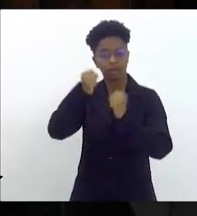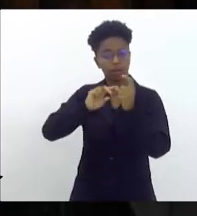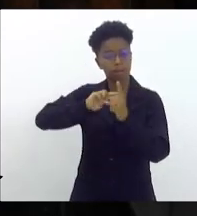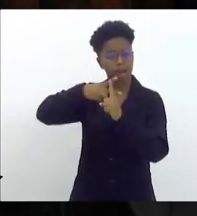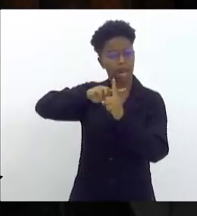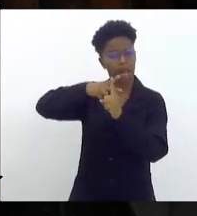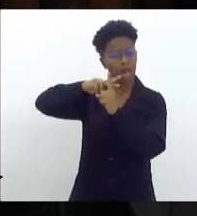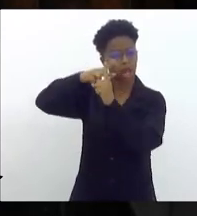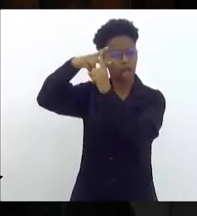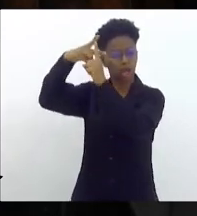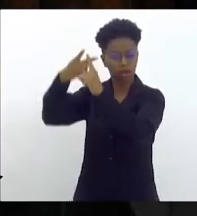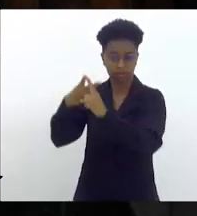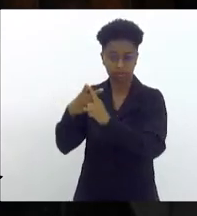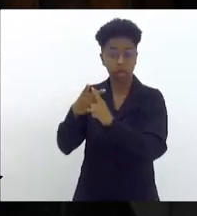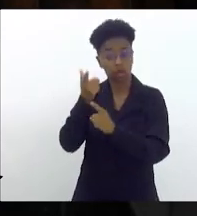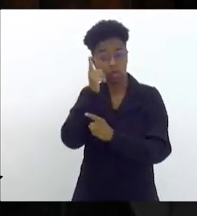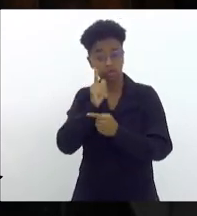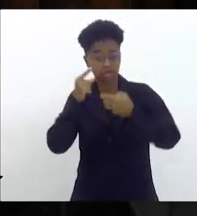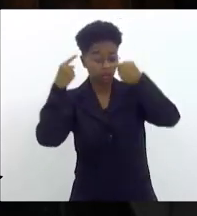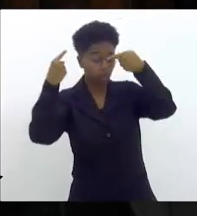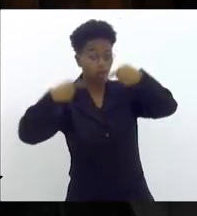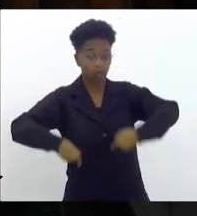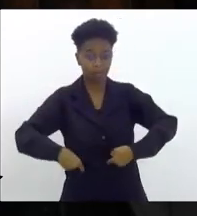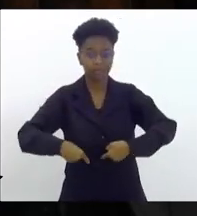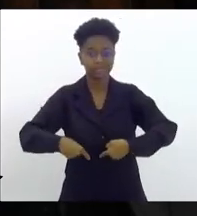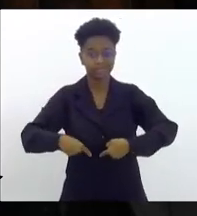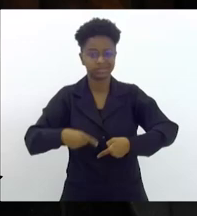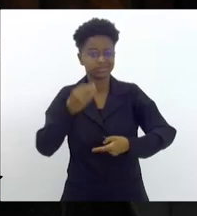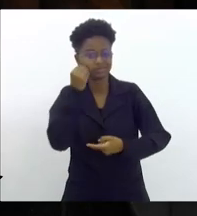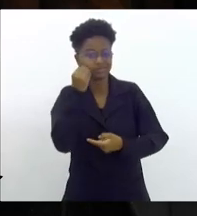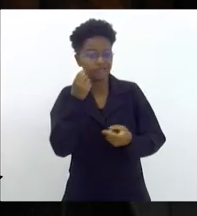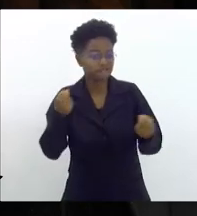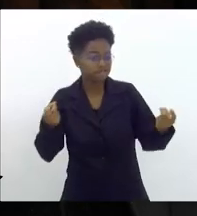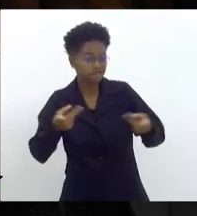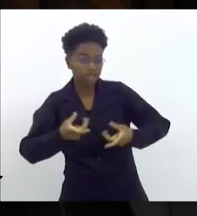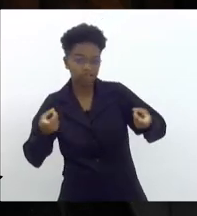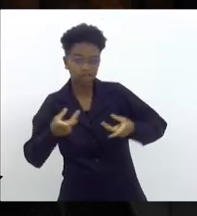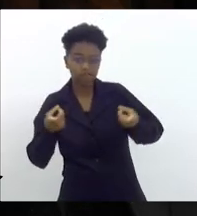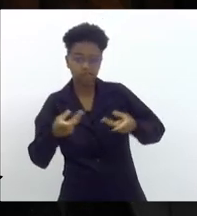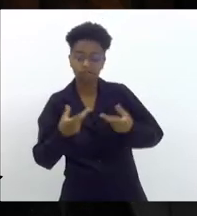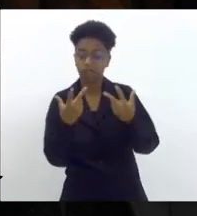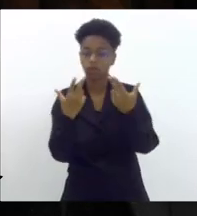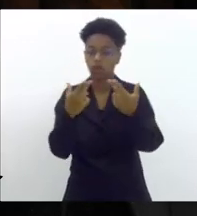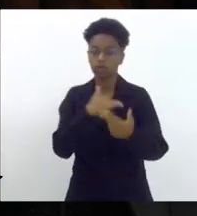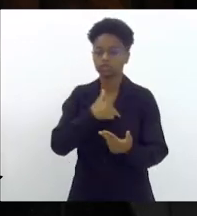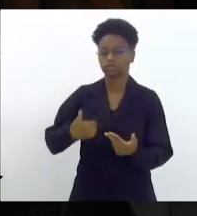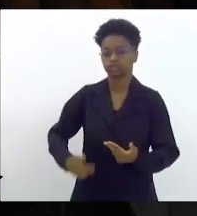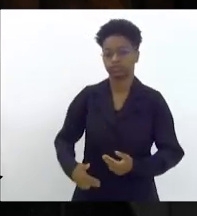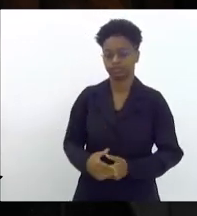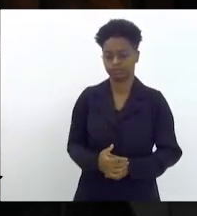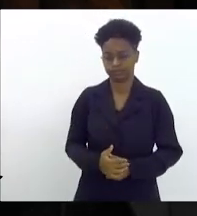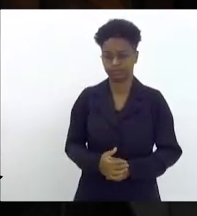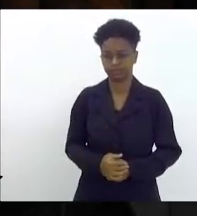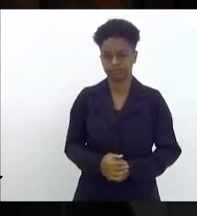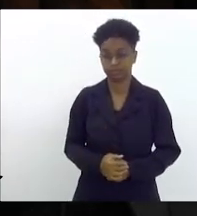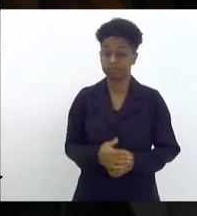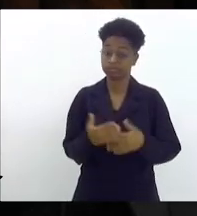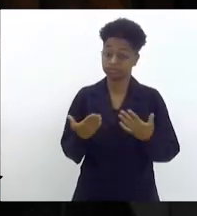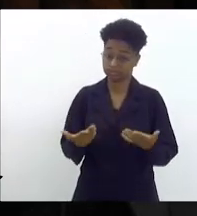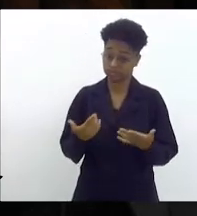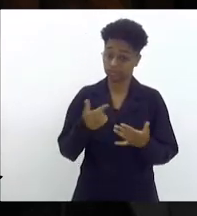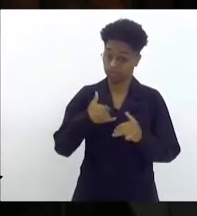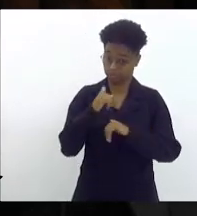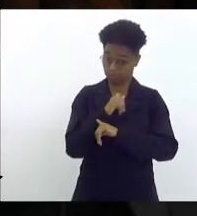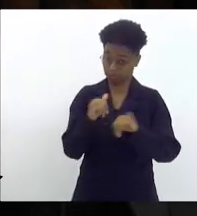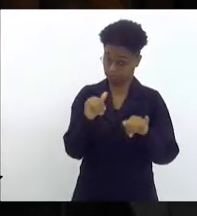e passam a competir pelo mercado mundial, de fato, igualdade de condições com a China. Eu queria relembrar,